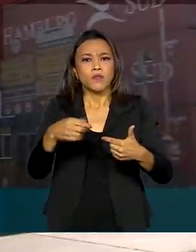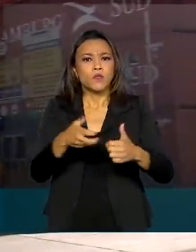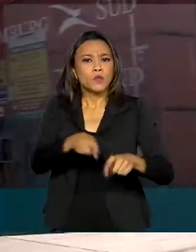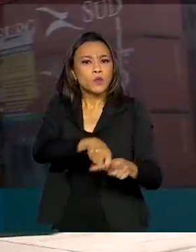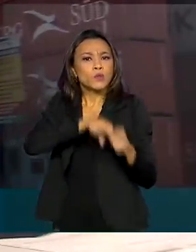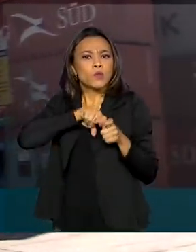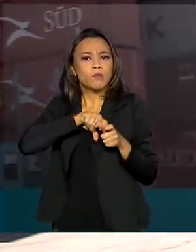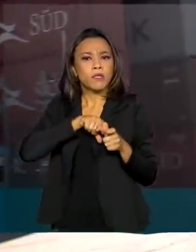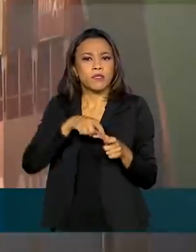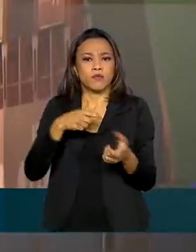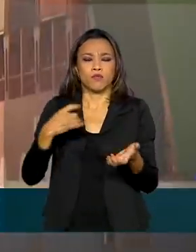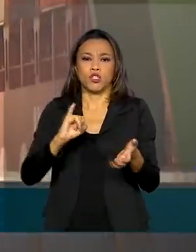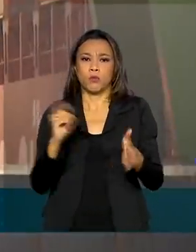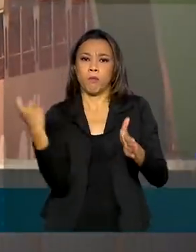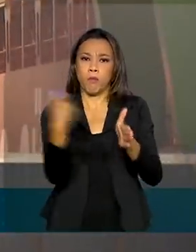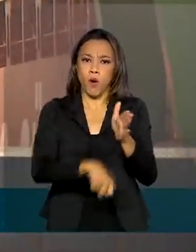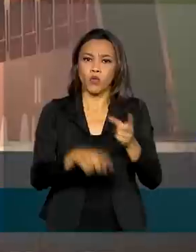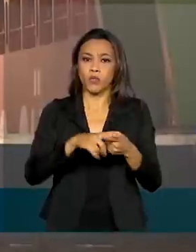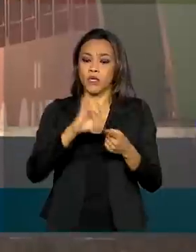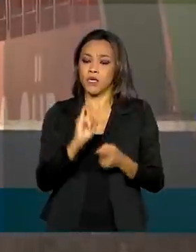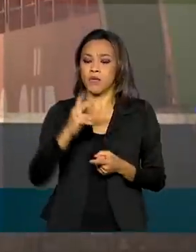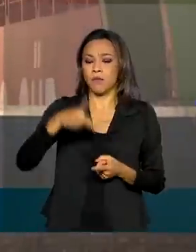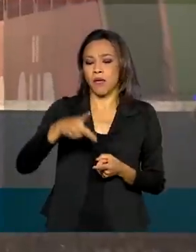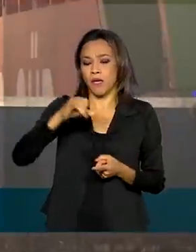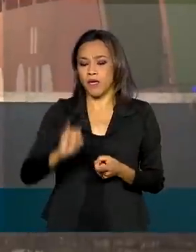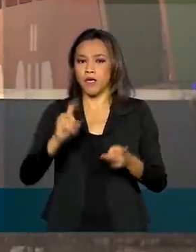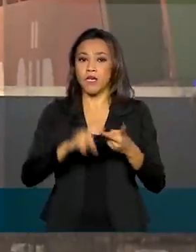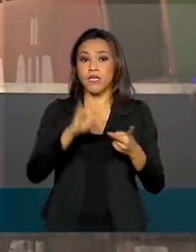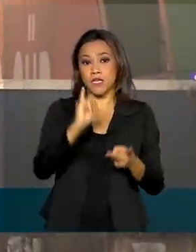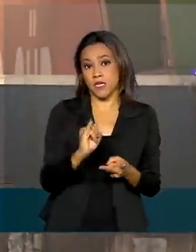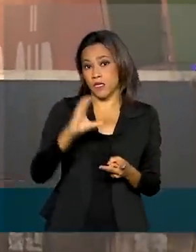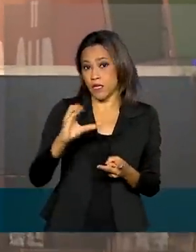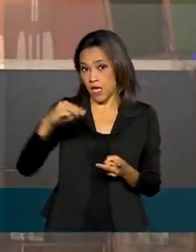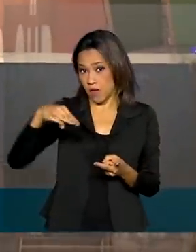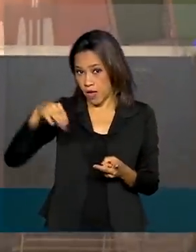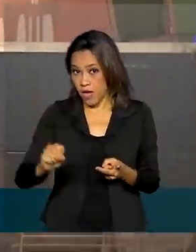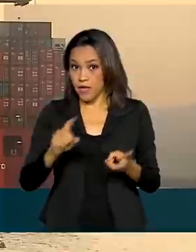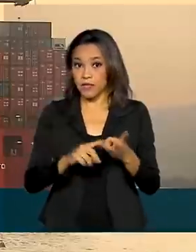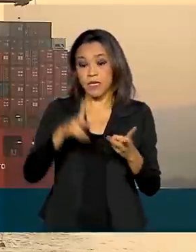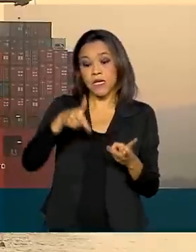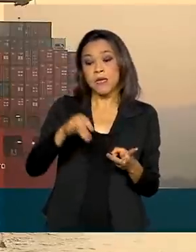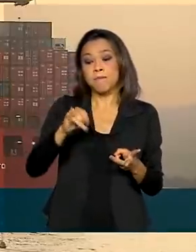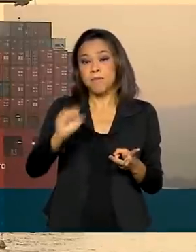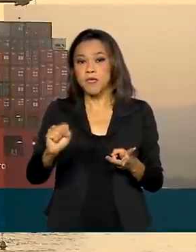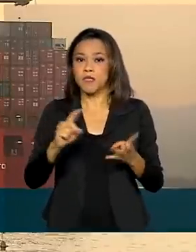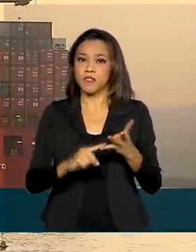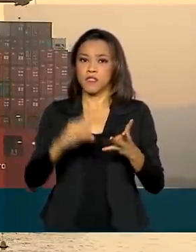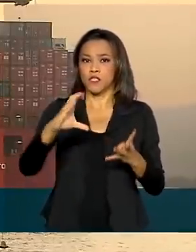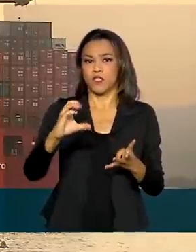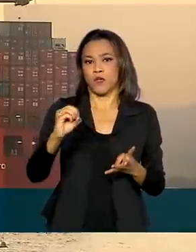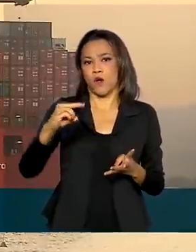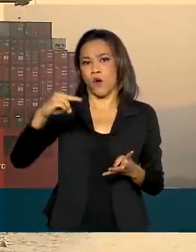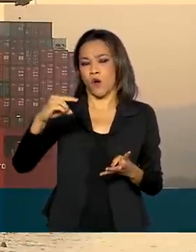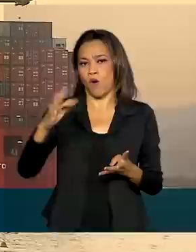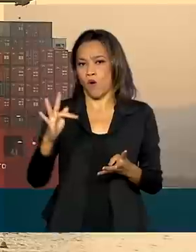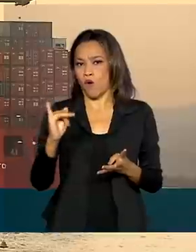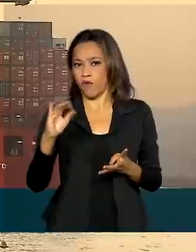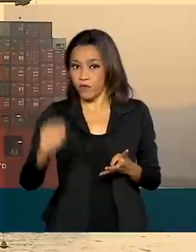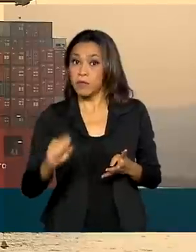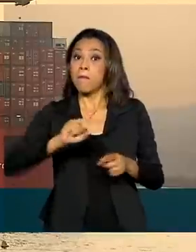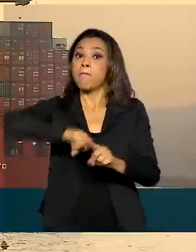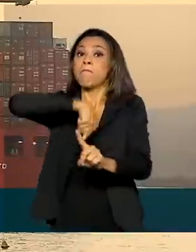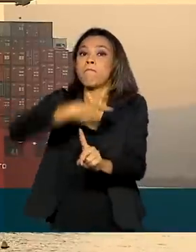suspensão de impostos como IPI, ICMS, PIS e COFINS. A medida terá mais um ano de